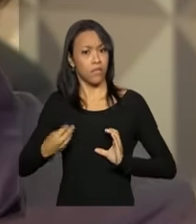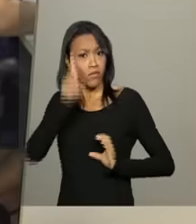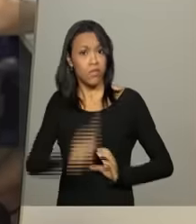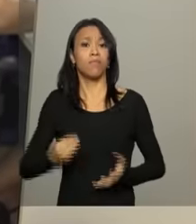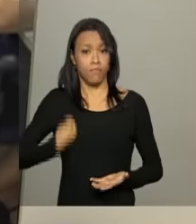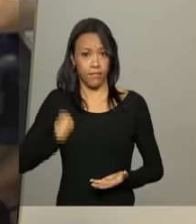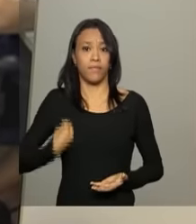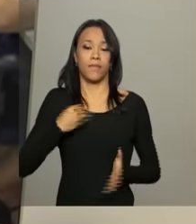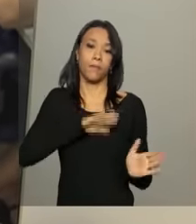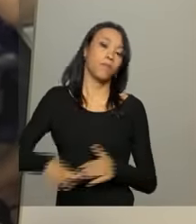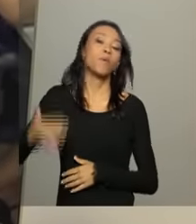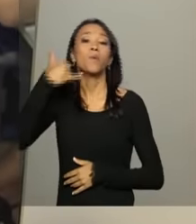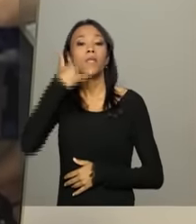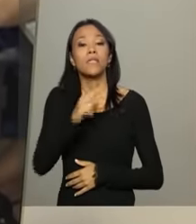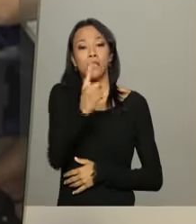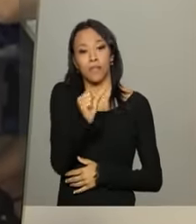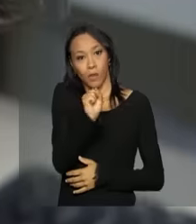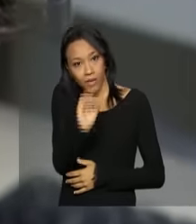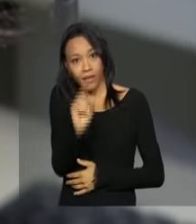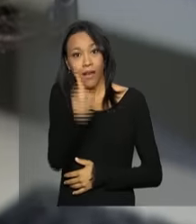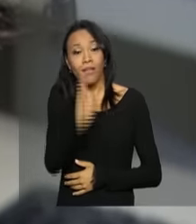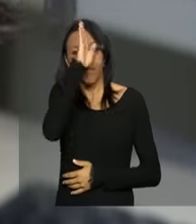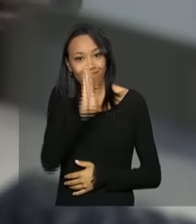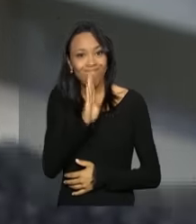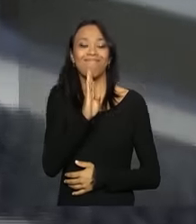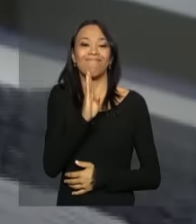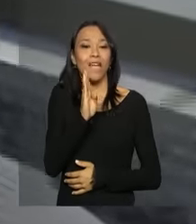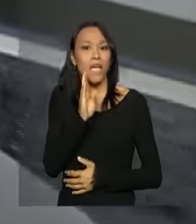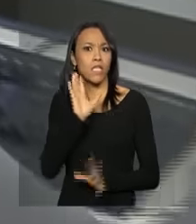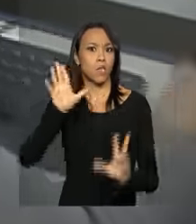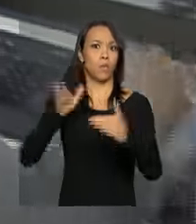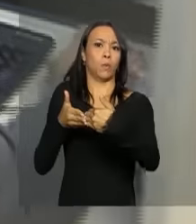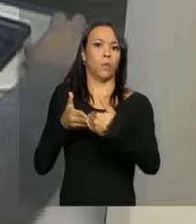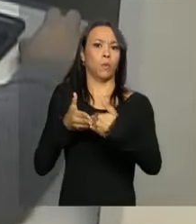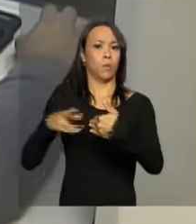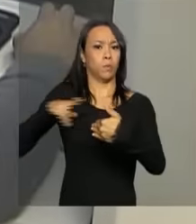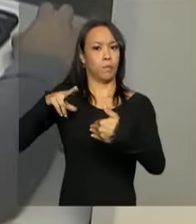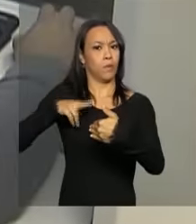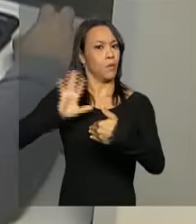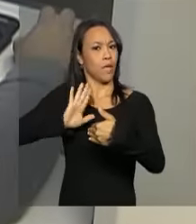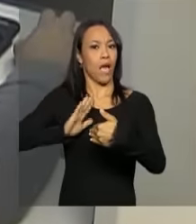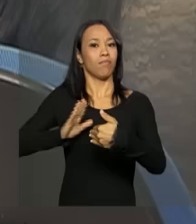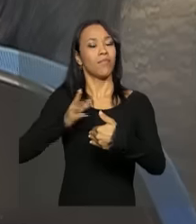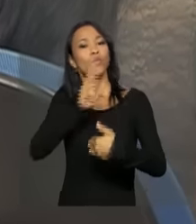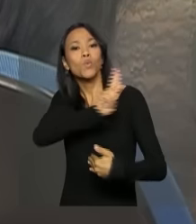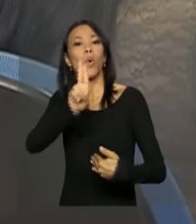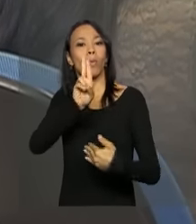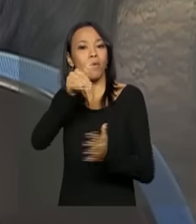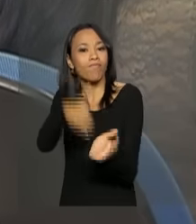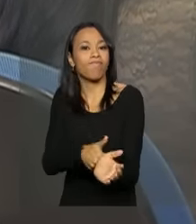vida. O Ligue 180 é um serviço gratuito e confidencial que preserva o anonimato de quem liga.